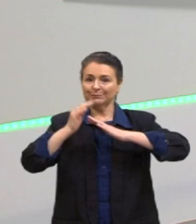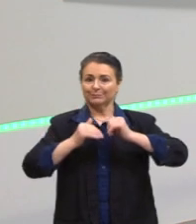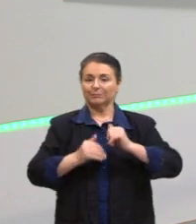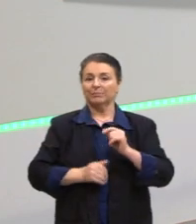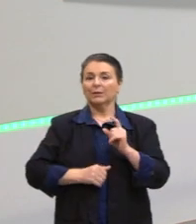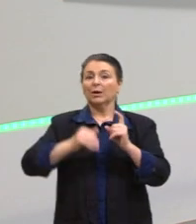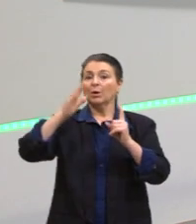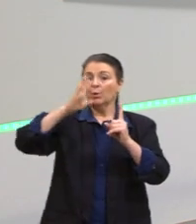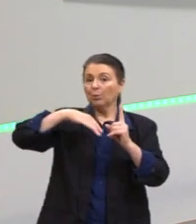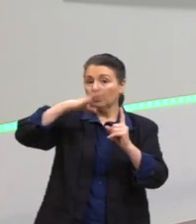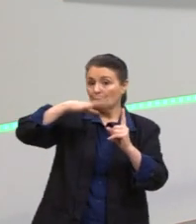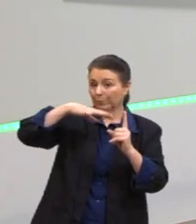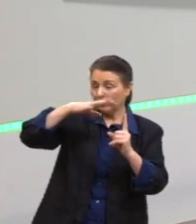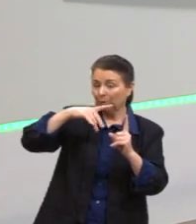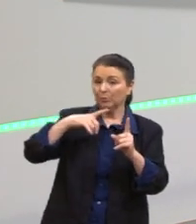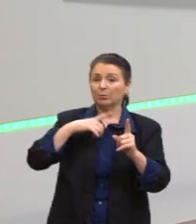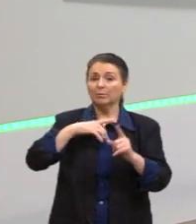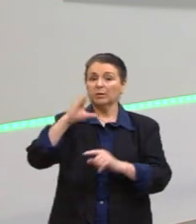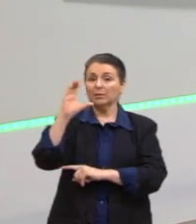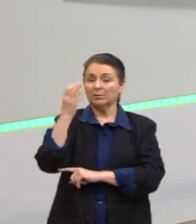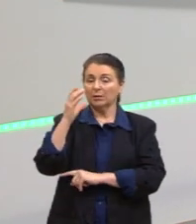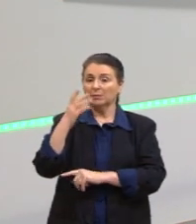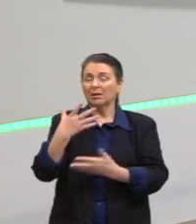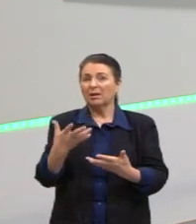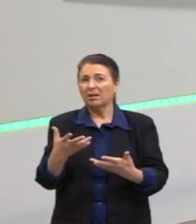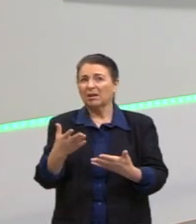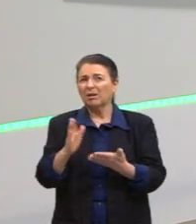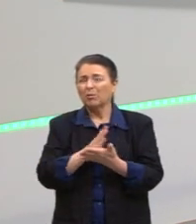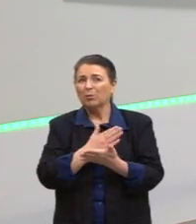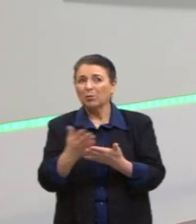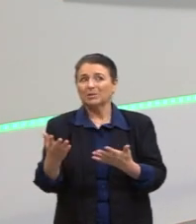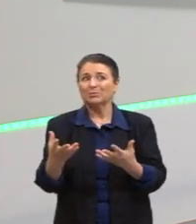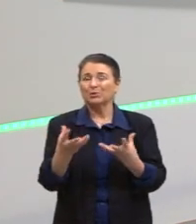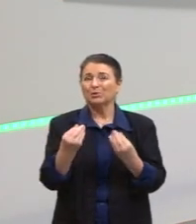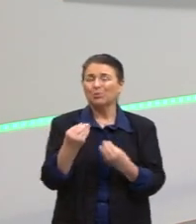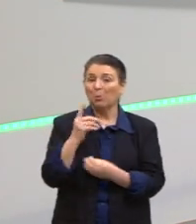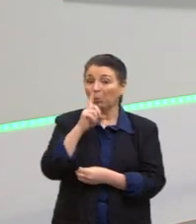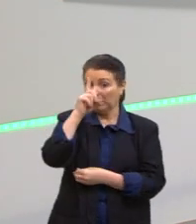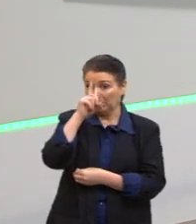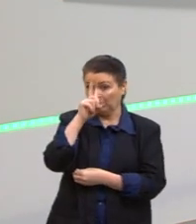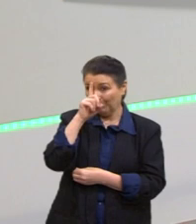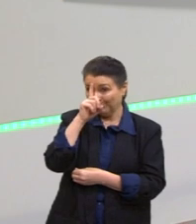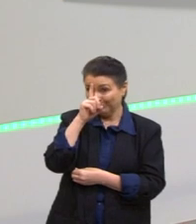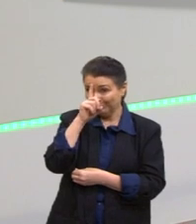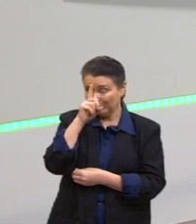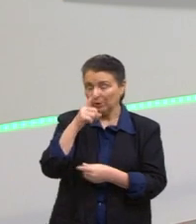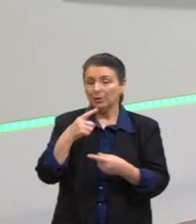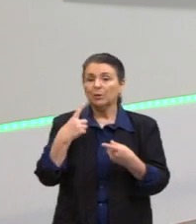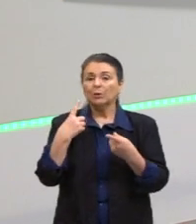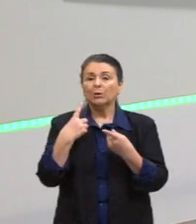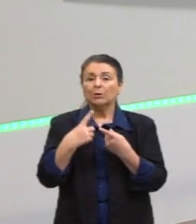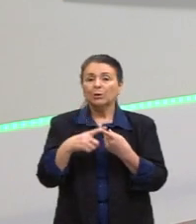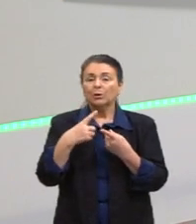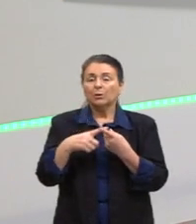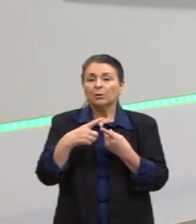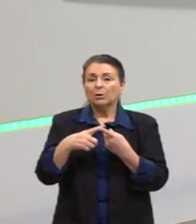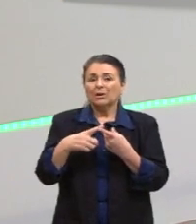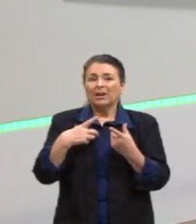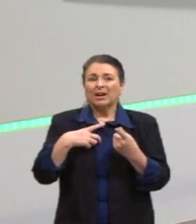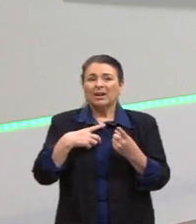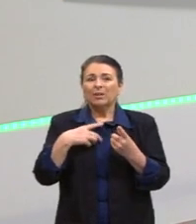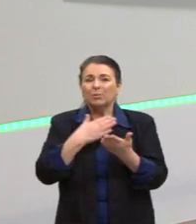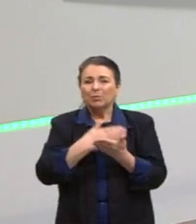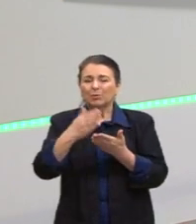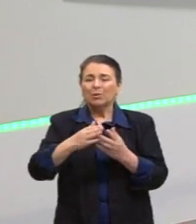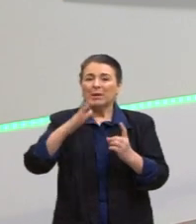mito da ciência é algo relativamente perigoso. Quando nós tornamos alguma coisa mítica,